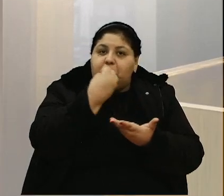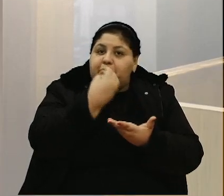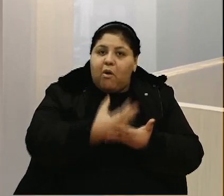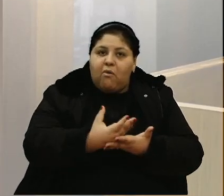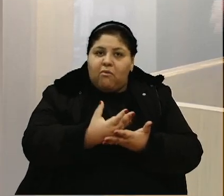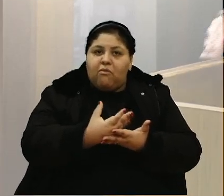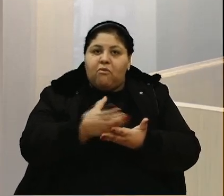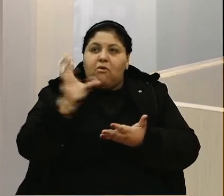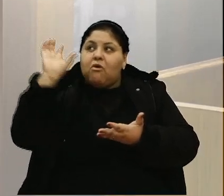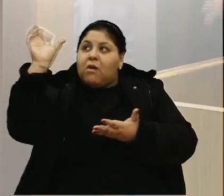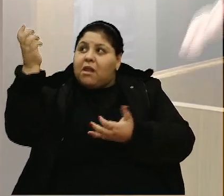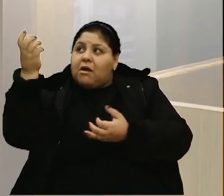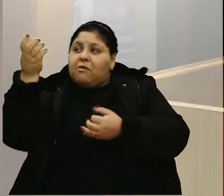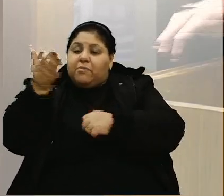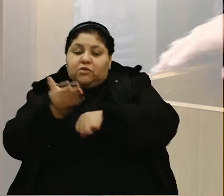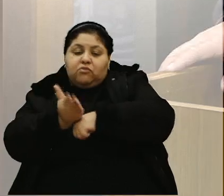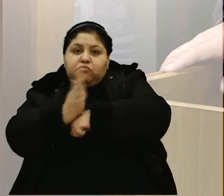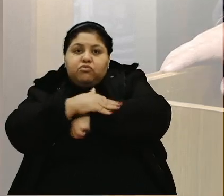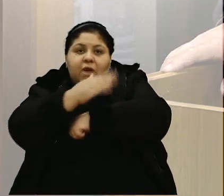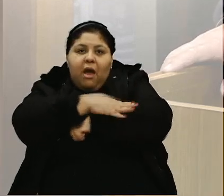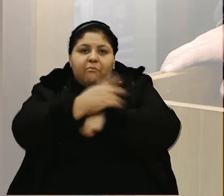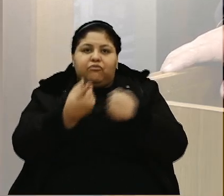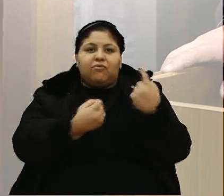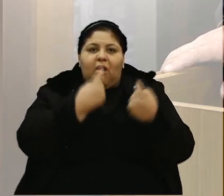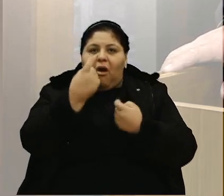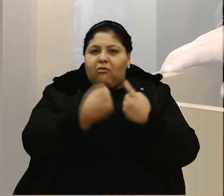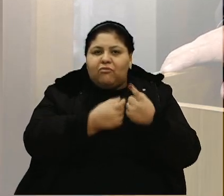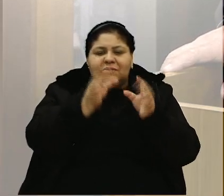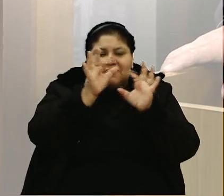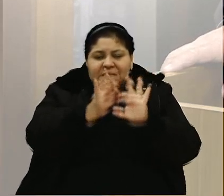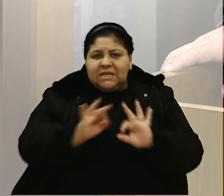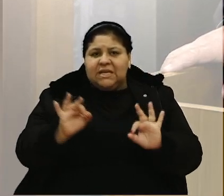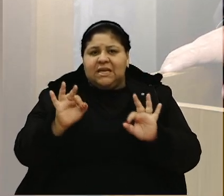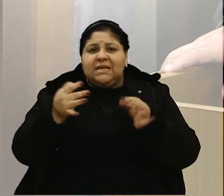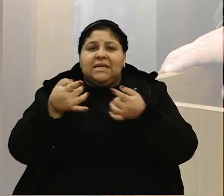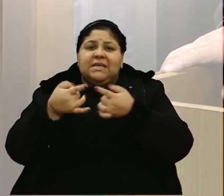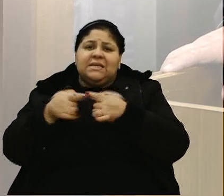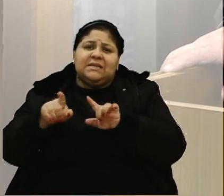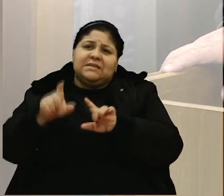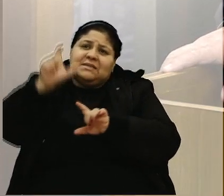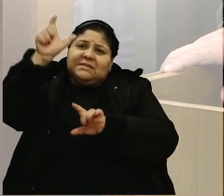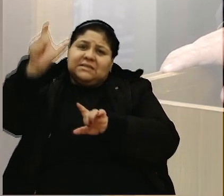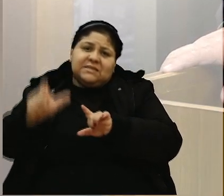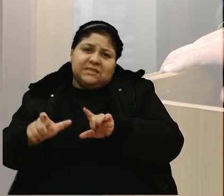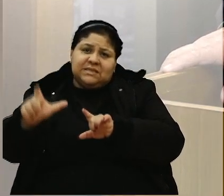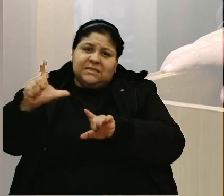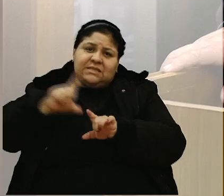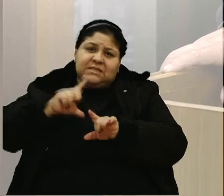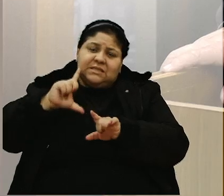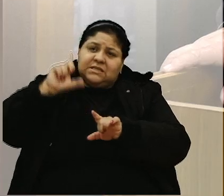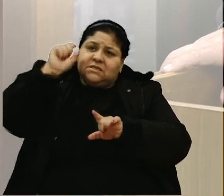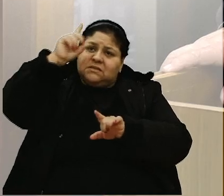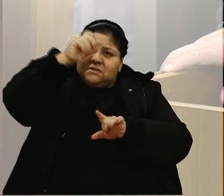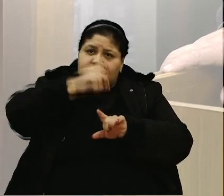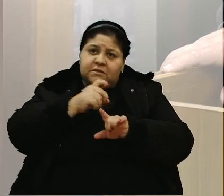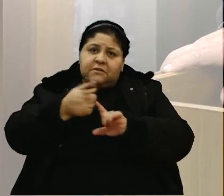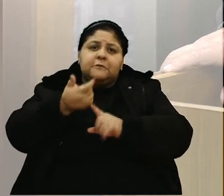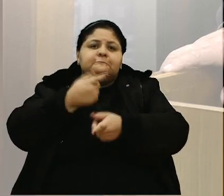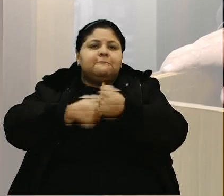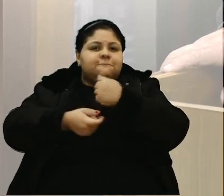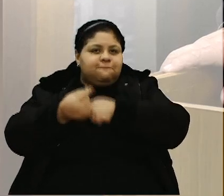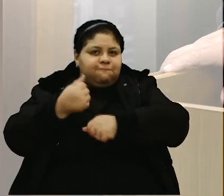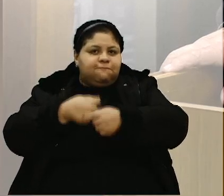A lâmpada, o buraco, algumas coisinhas assim, tão simples. Mas a gente vê que tá muito difícil dessa administração